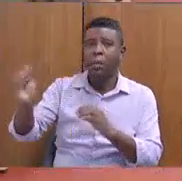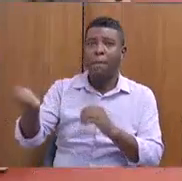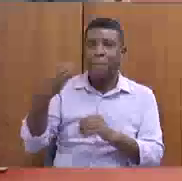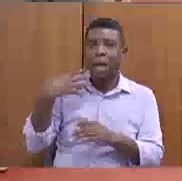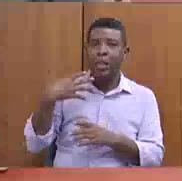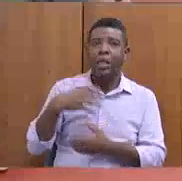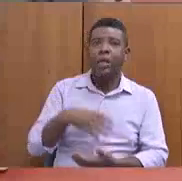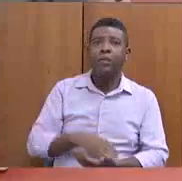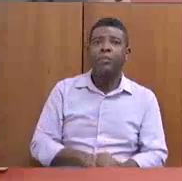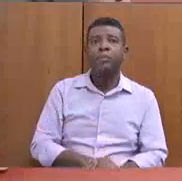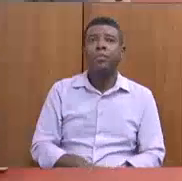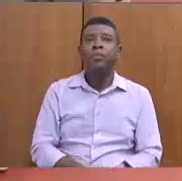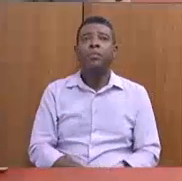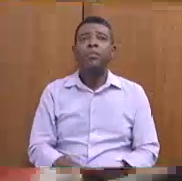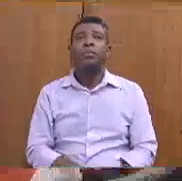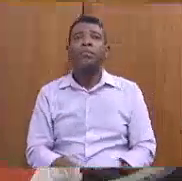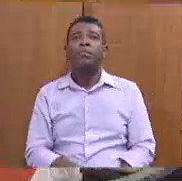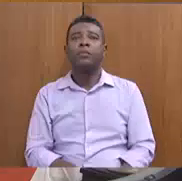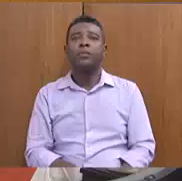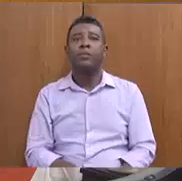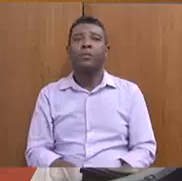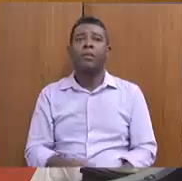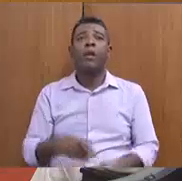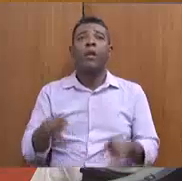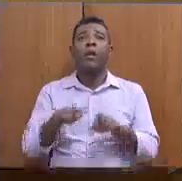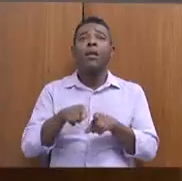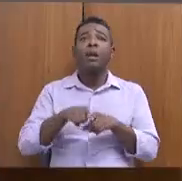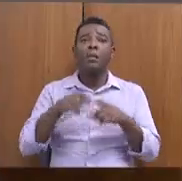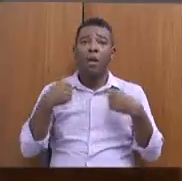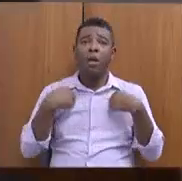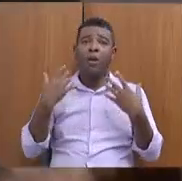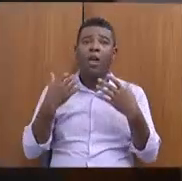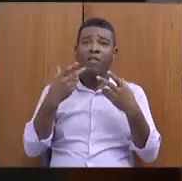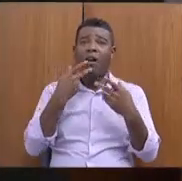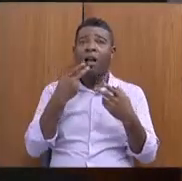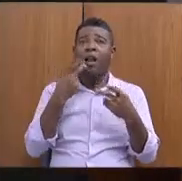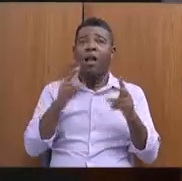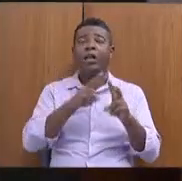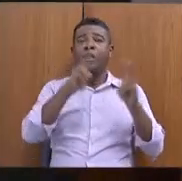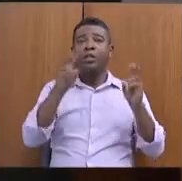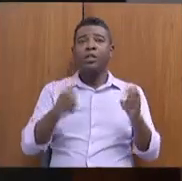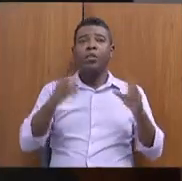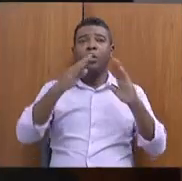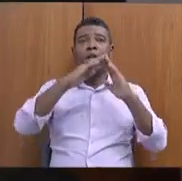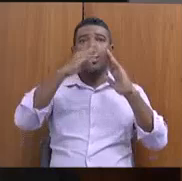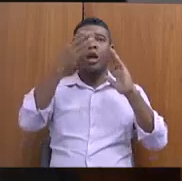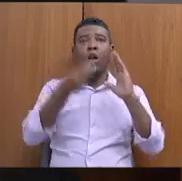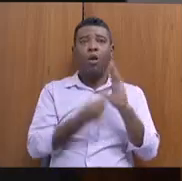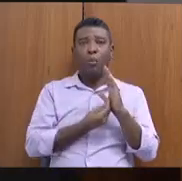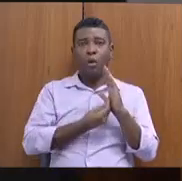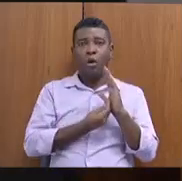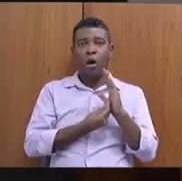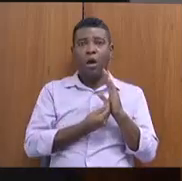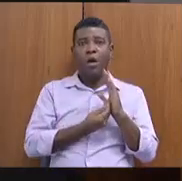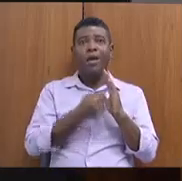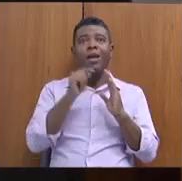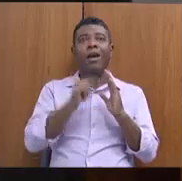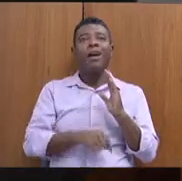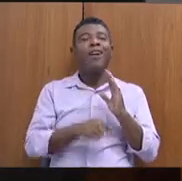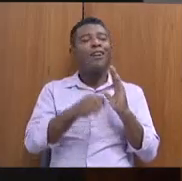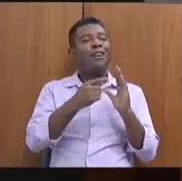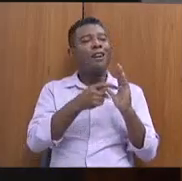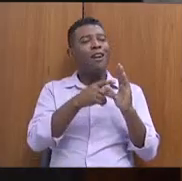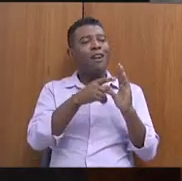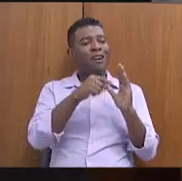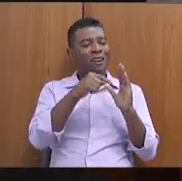E aí também, aqui eu queria falar também de quilombolas, que esse programa Percursos Gerais, voltar um pouco aqui, o programa Percursos Gerais, quando eu